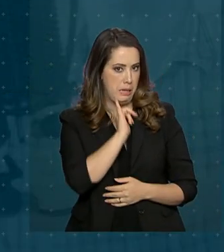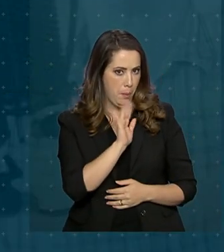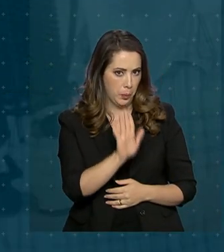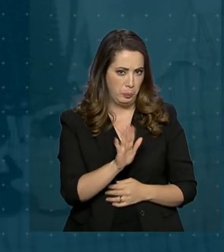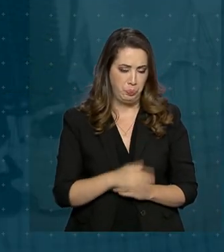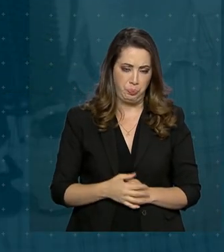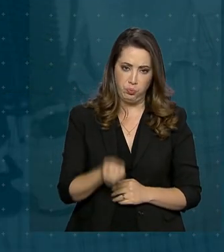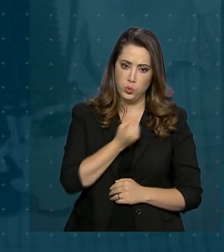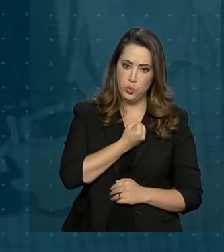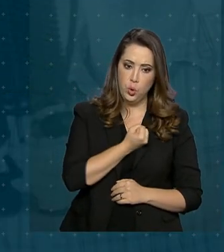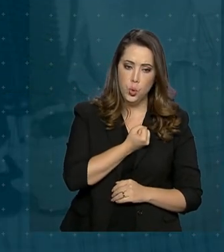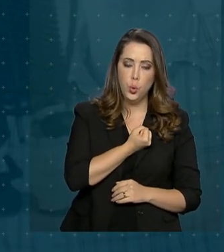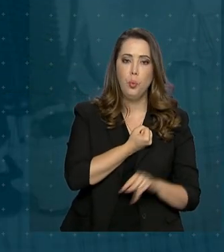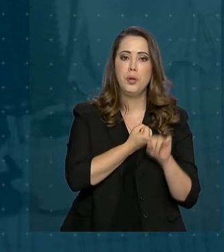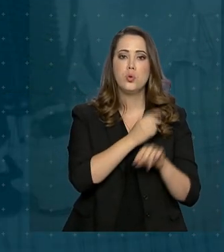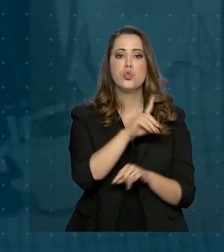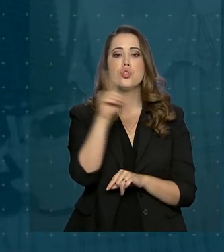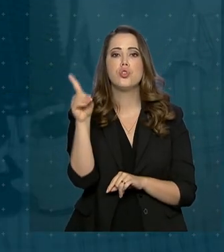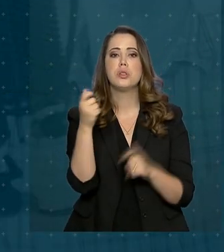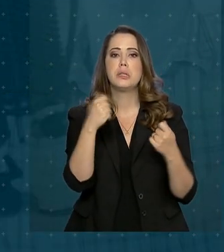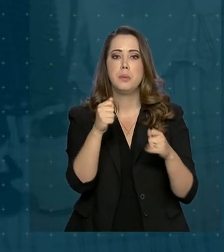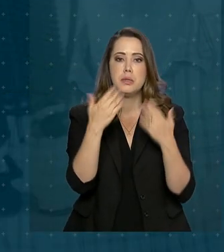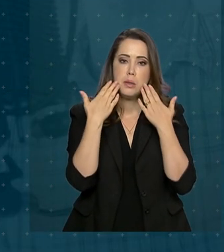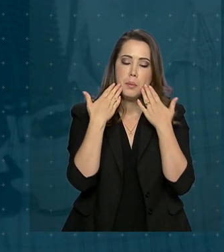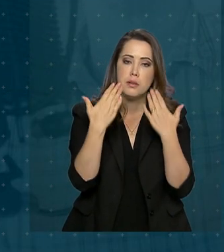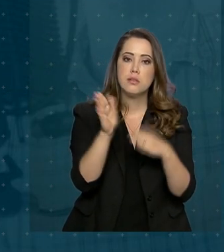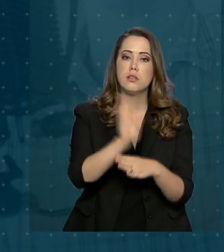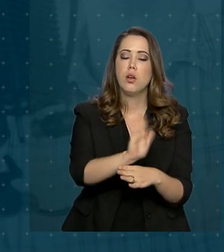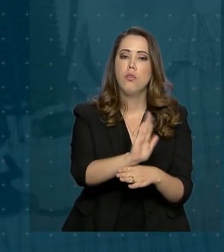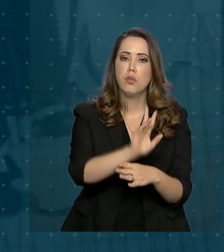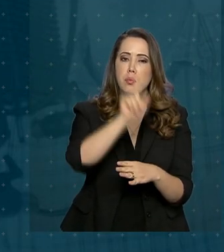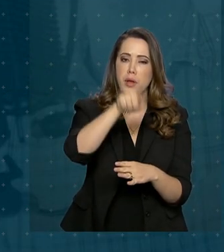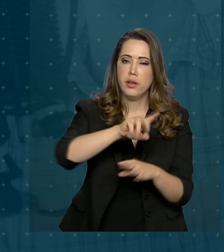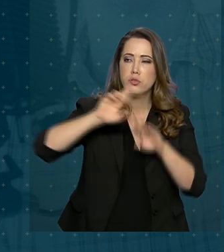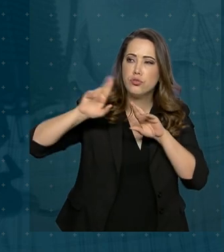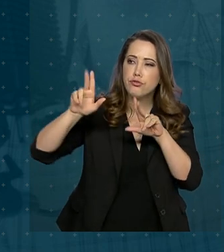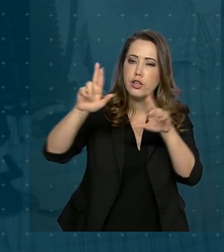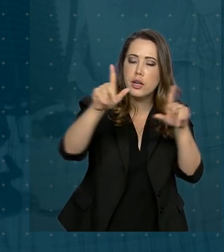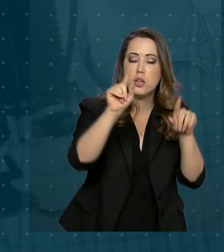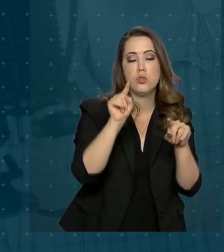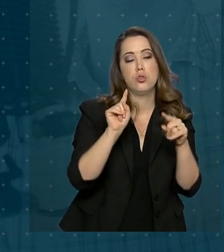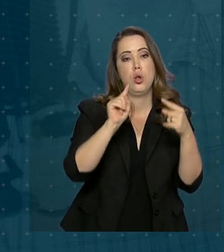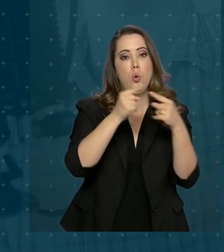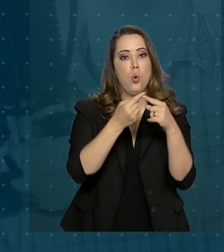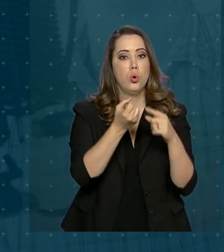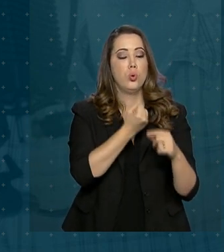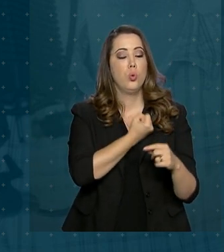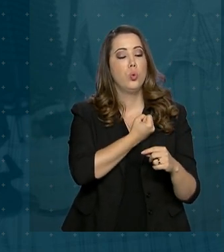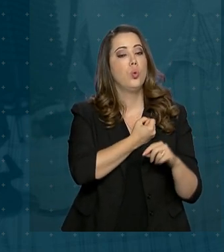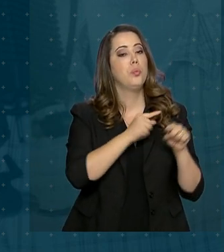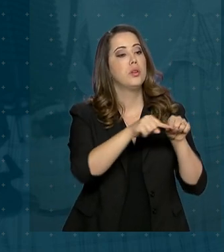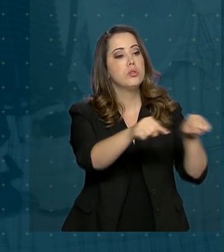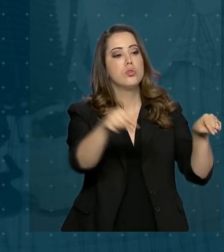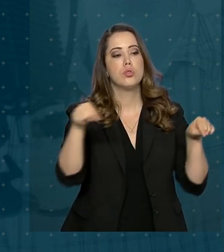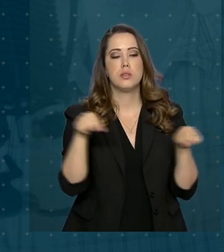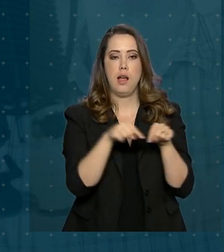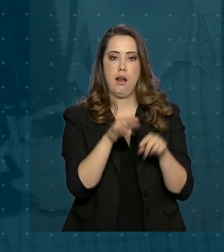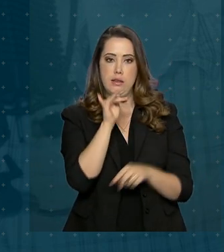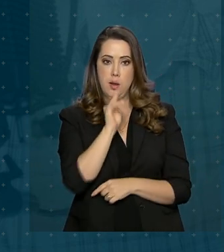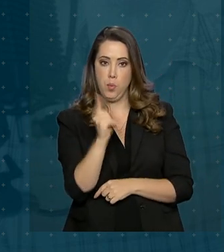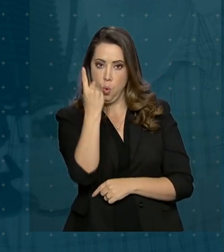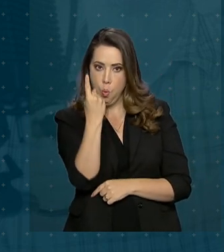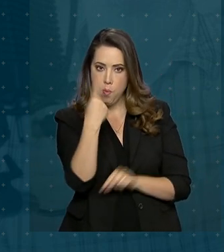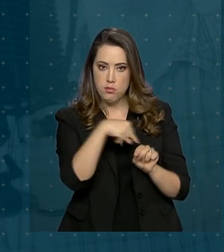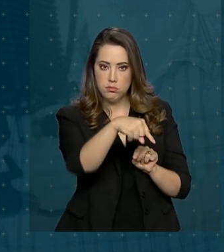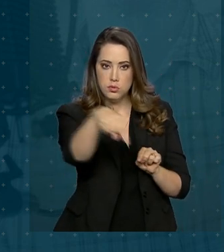exibição e filmes exigidos pelo decreto varia de acordo com o número de salas. Se a empresa tem apenas uma sala de cinema, por